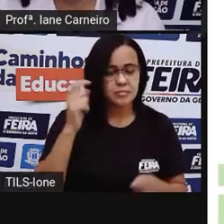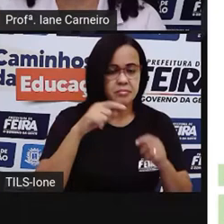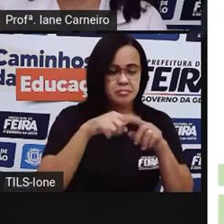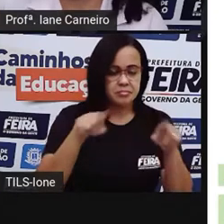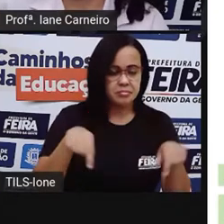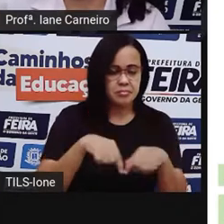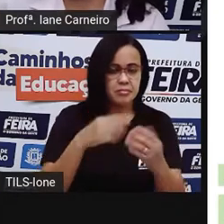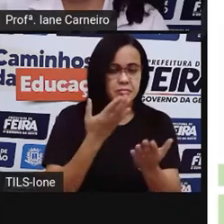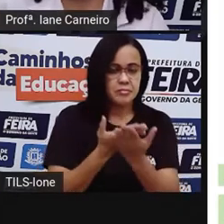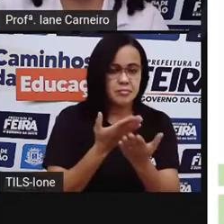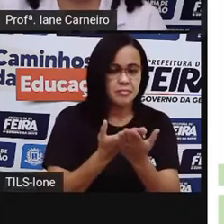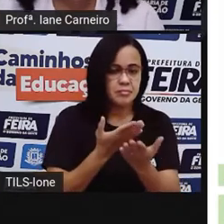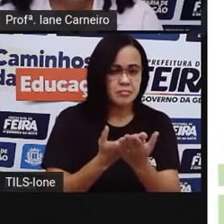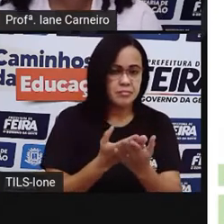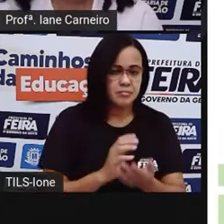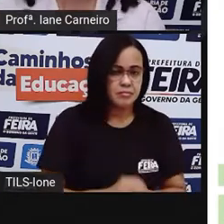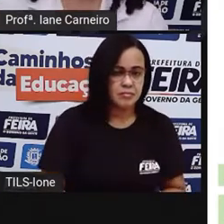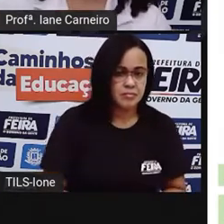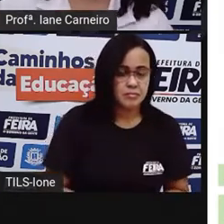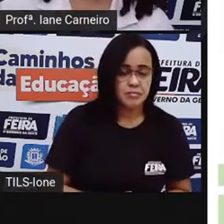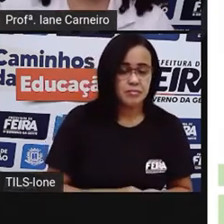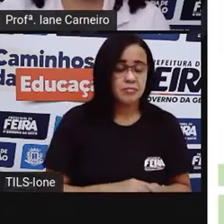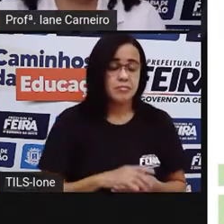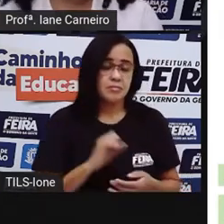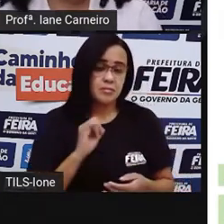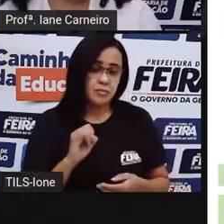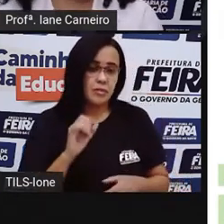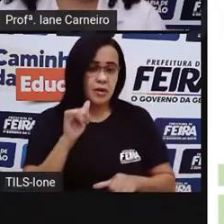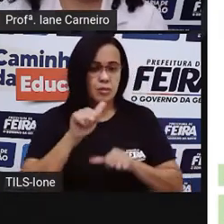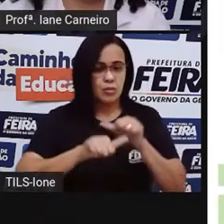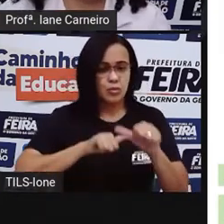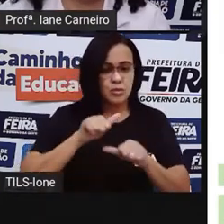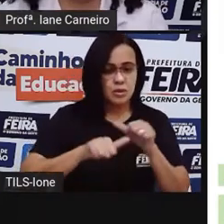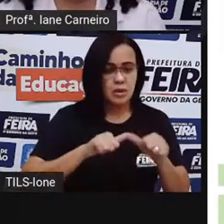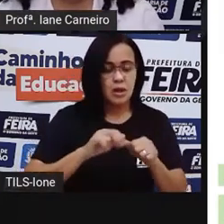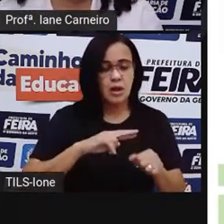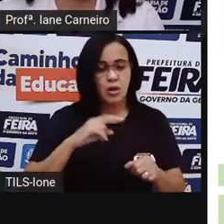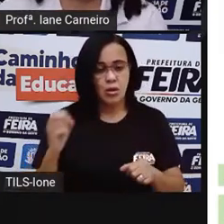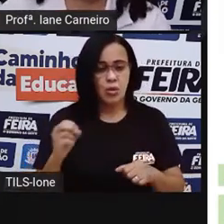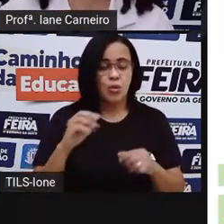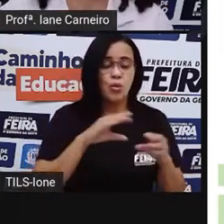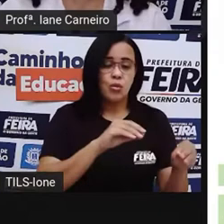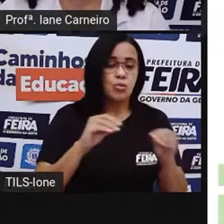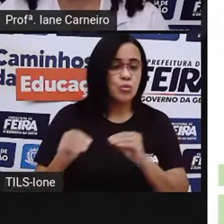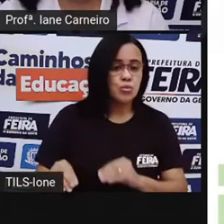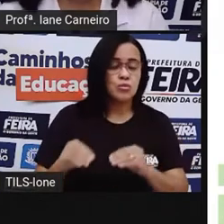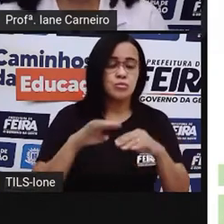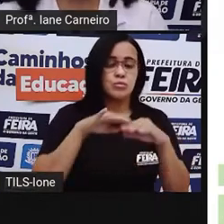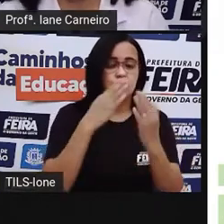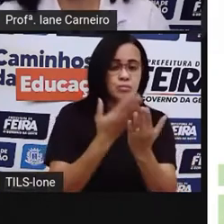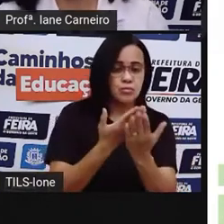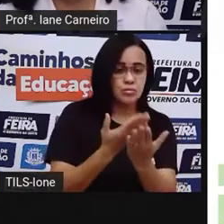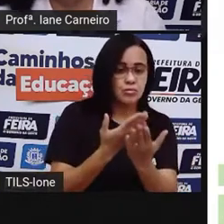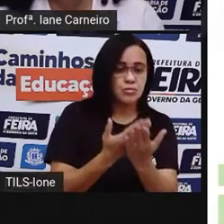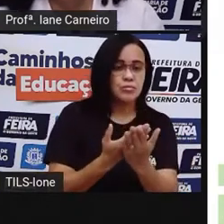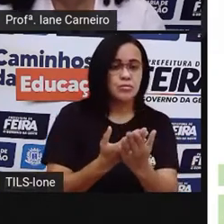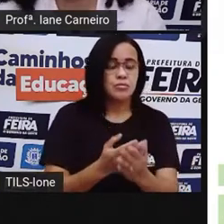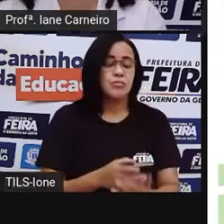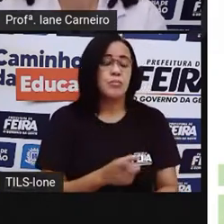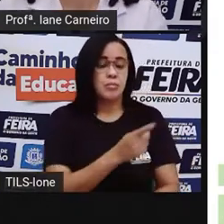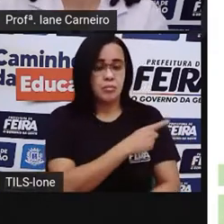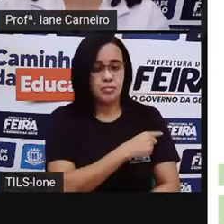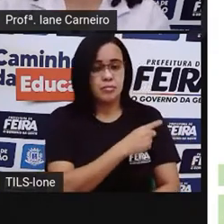futuramente? Será que vai mudar? Você vai mudar de escola? Às vezes tem escola que só fica até o primeiro ano, e no segundo ano